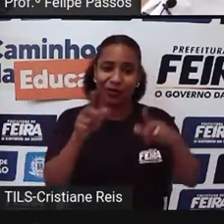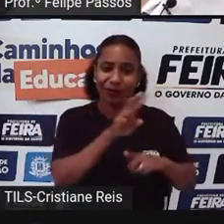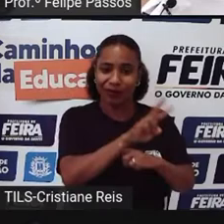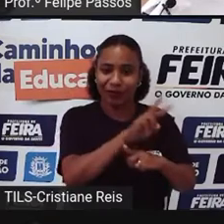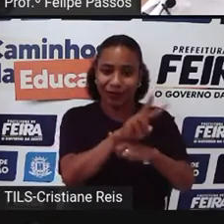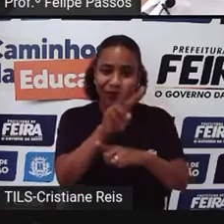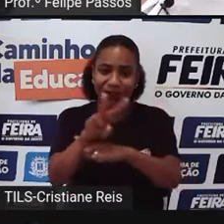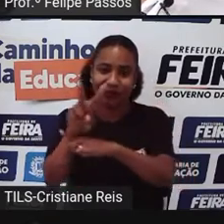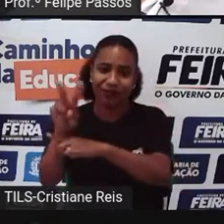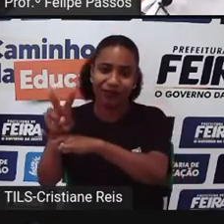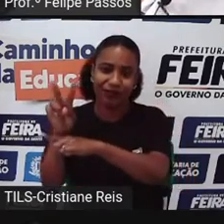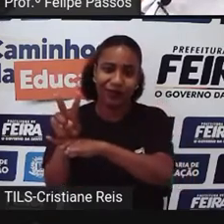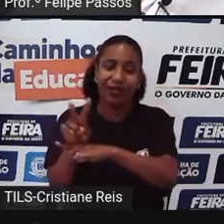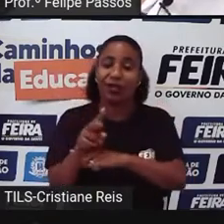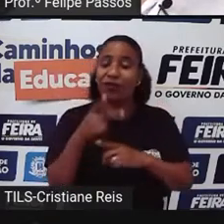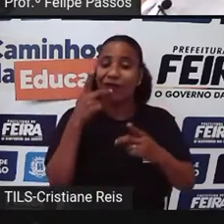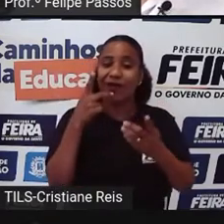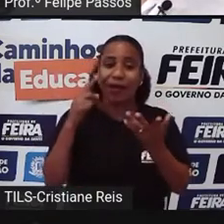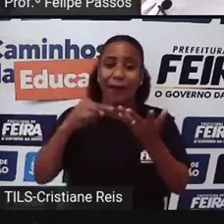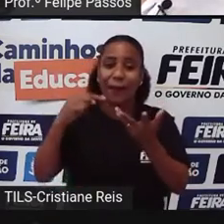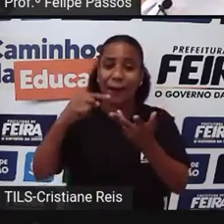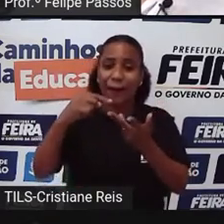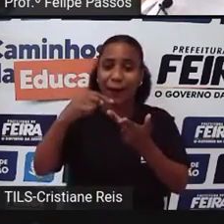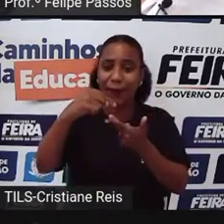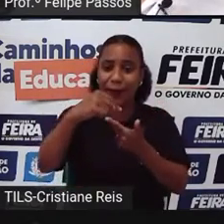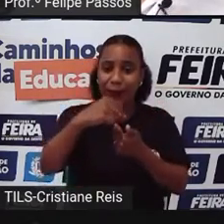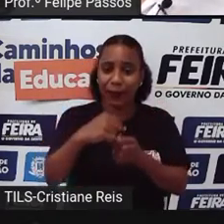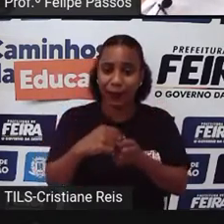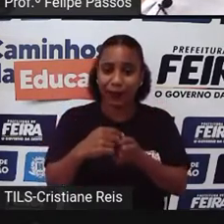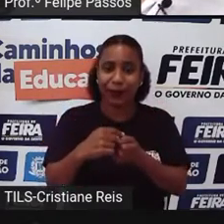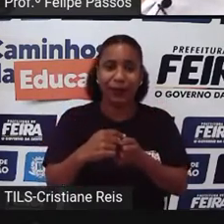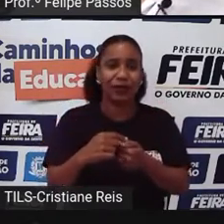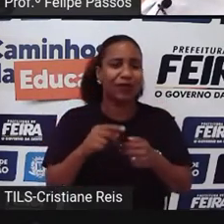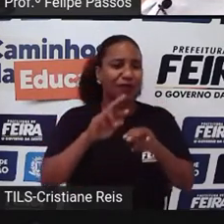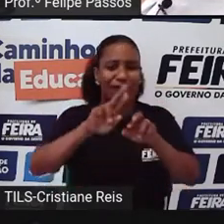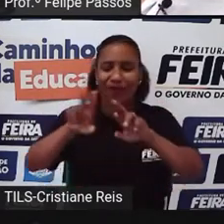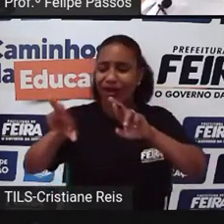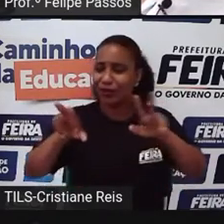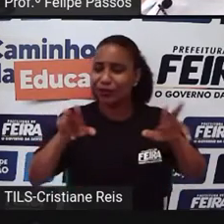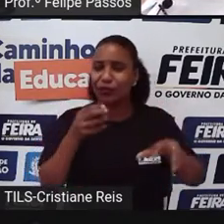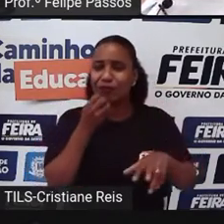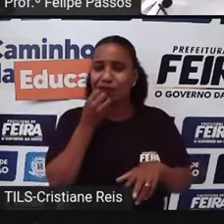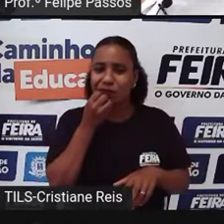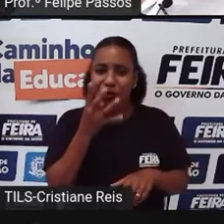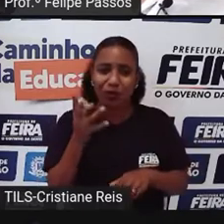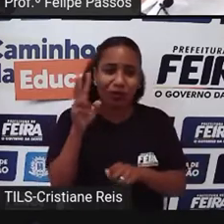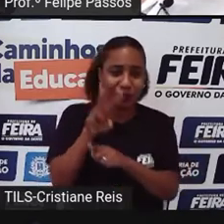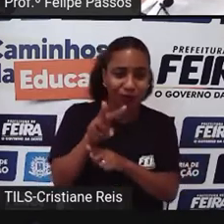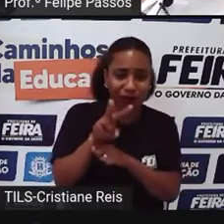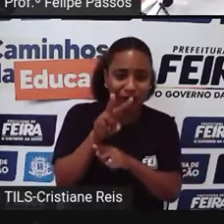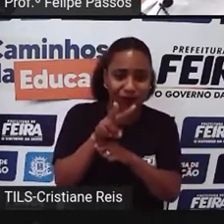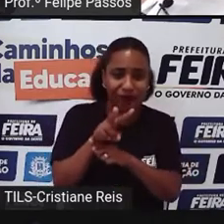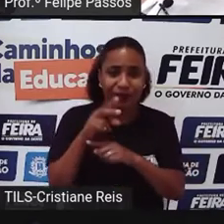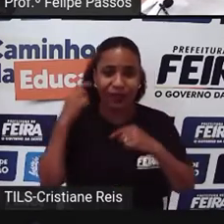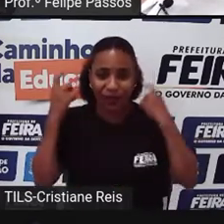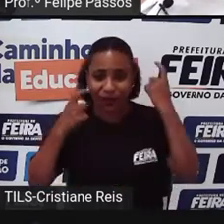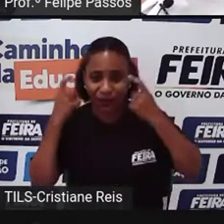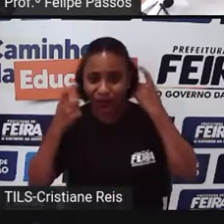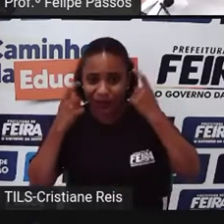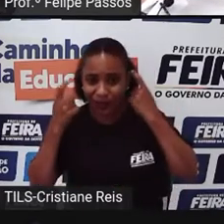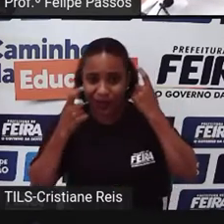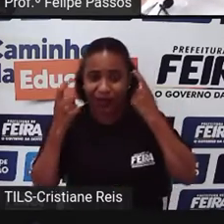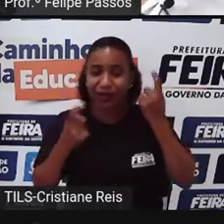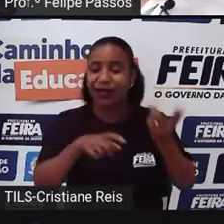citar Porque eu posso esquecer Algum Mas muitos Ótimos Tem protetores Que se preocupam muito Com castração De